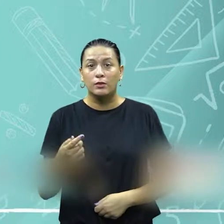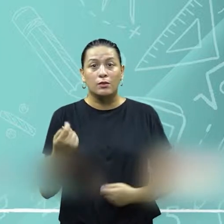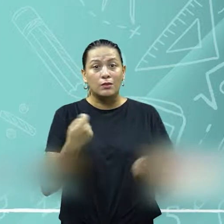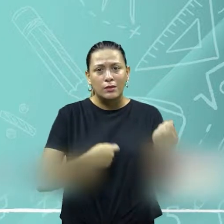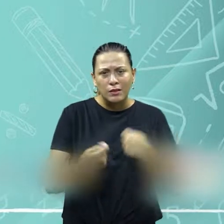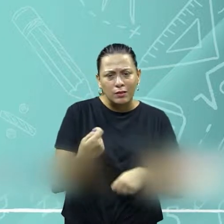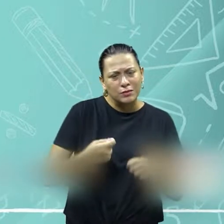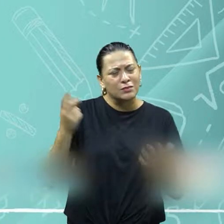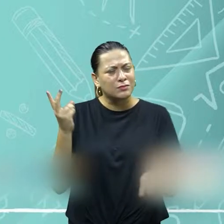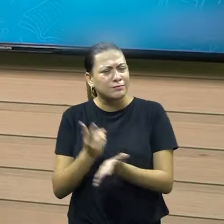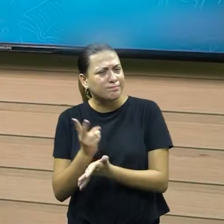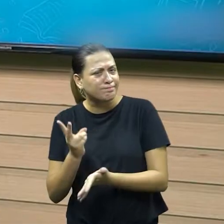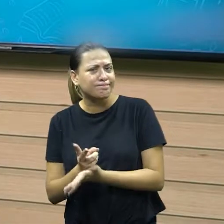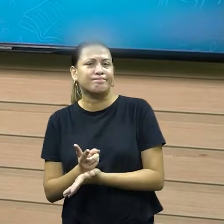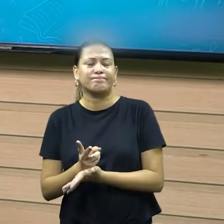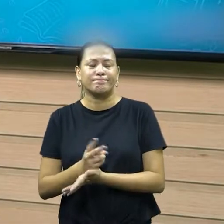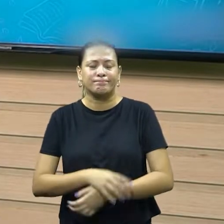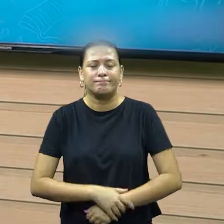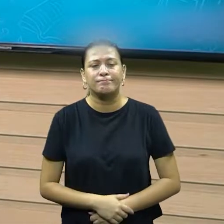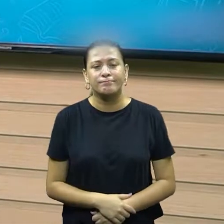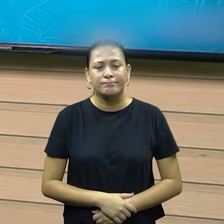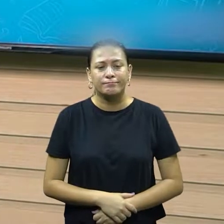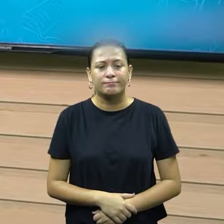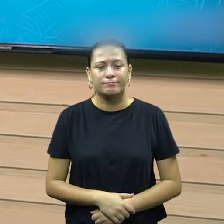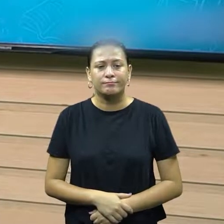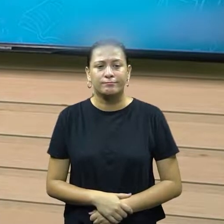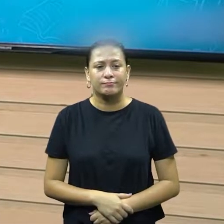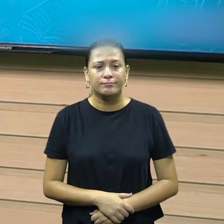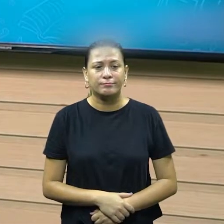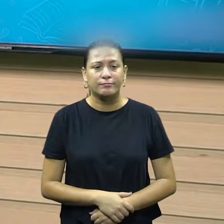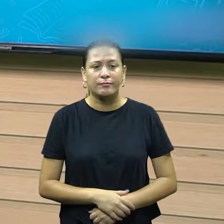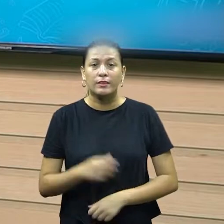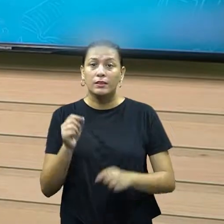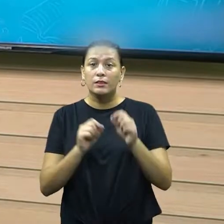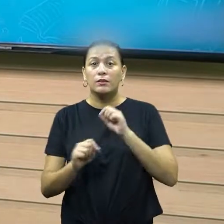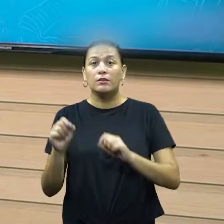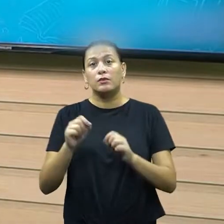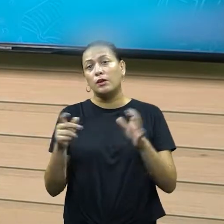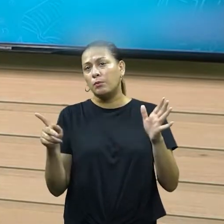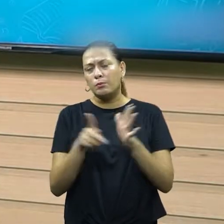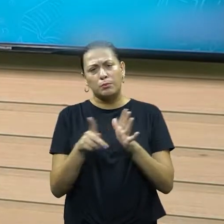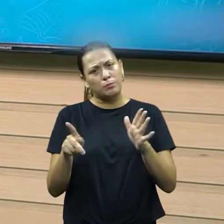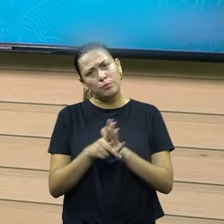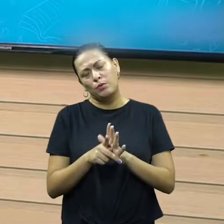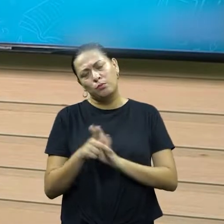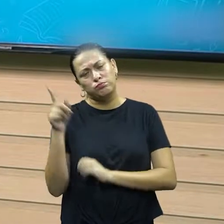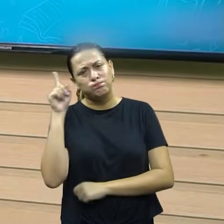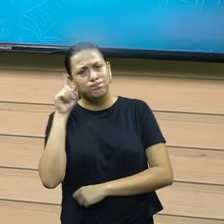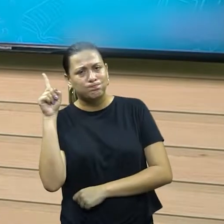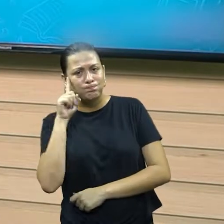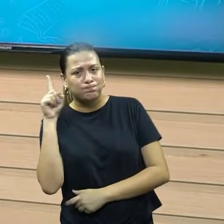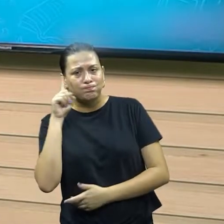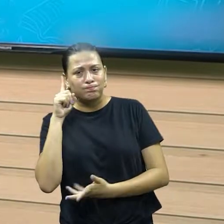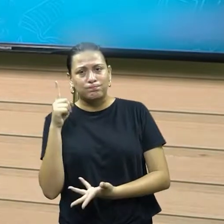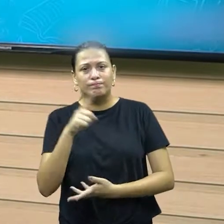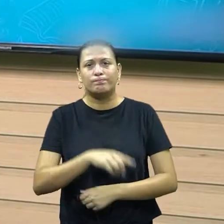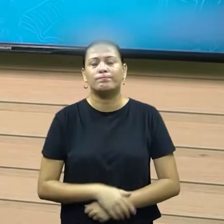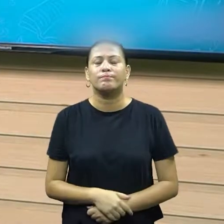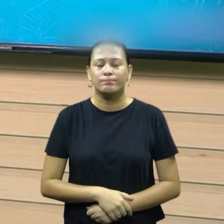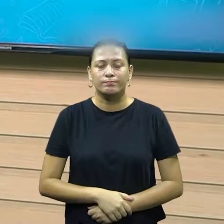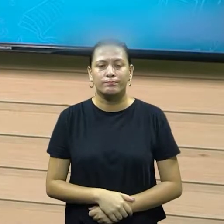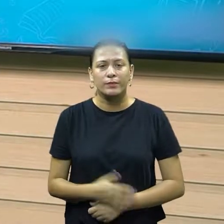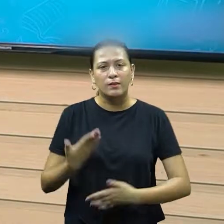constantemente negociando. Isso quer dizer que faz parte da nossa rotina, faz parte do nosso convívio.